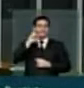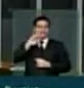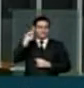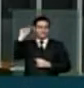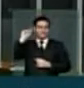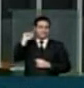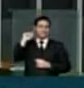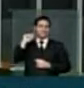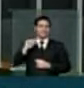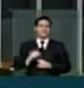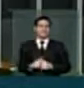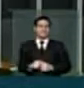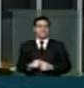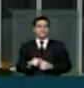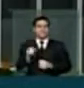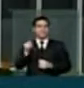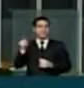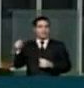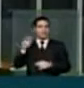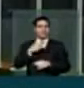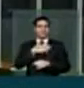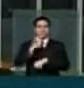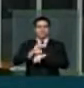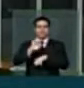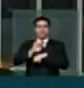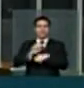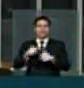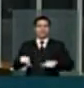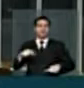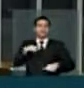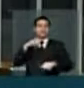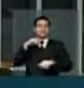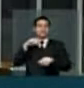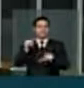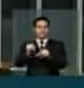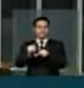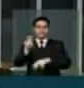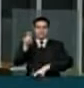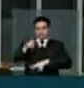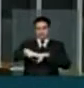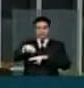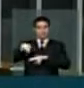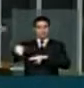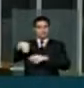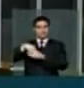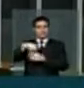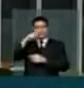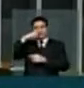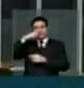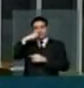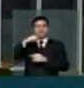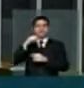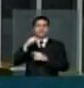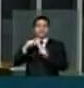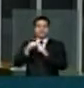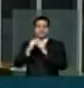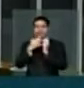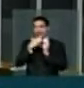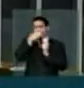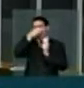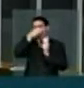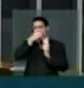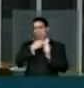E lá, eu ainda agora, assentado naquela cadeira, o dentista fazendo os moldes, dizia,